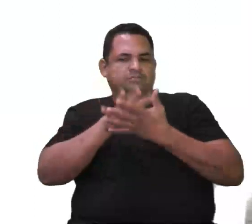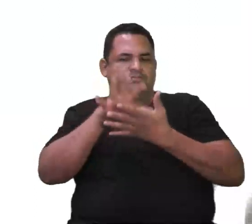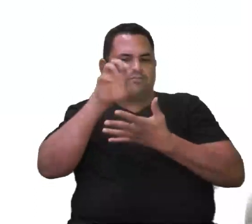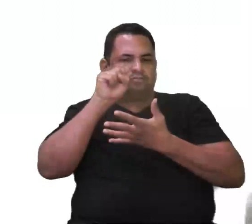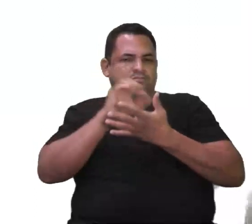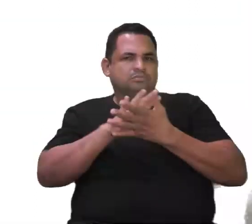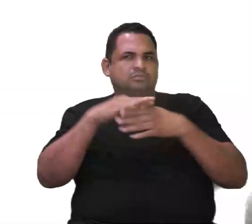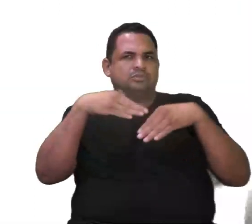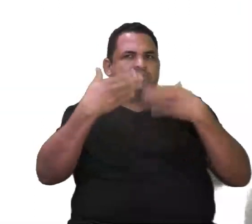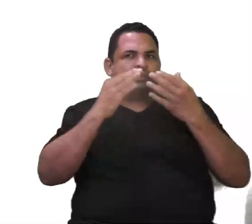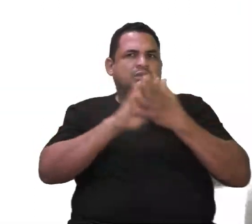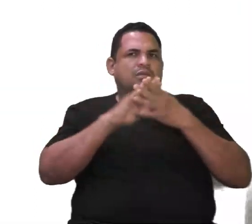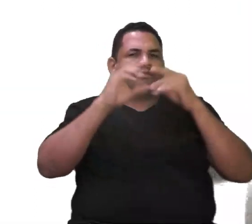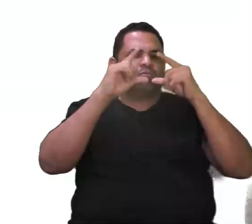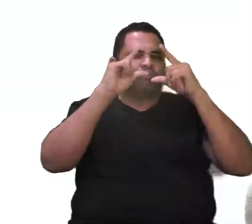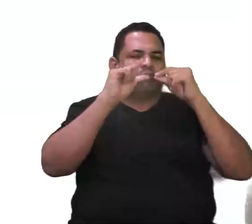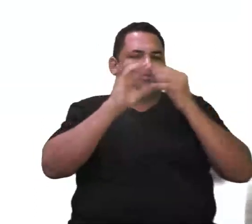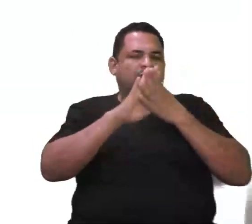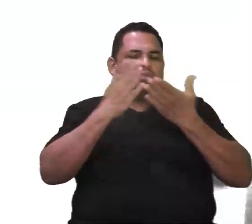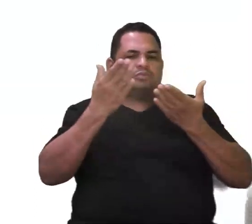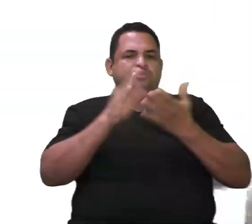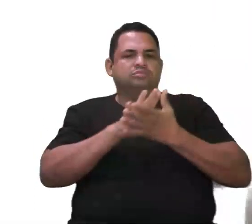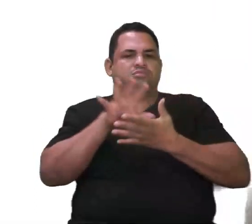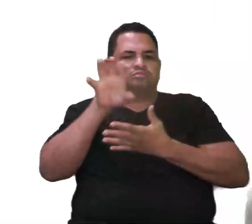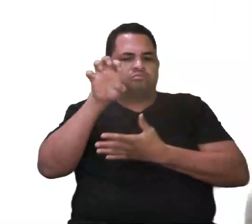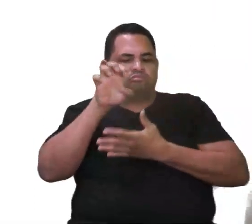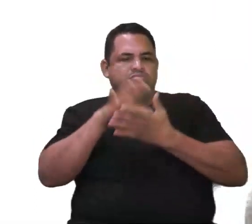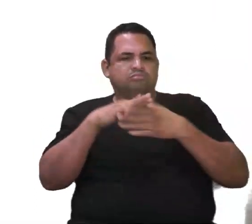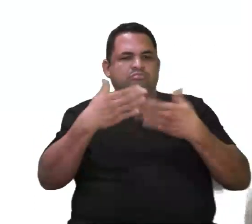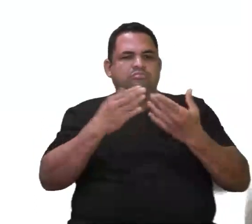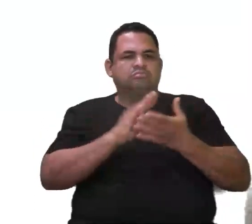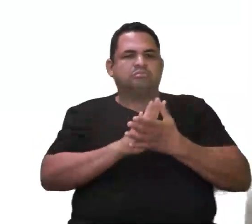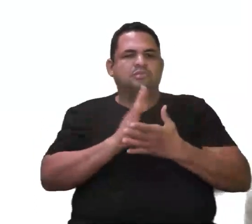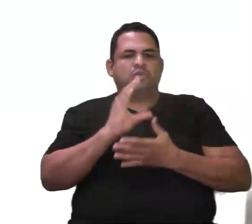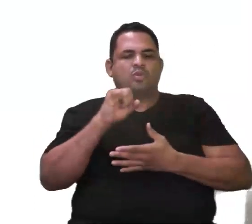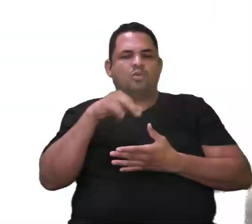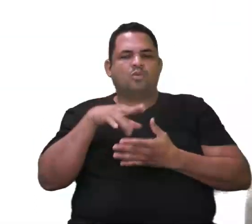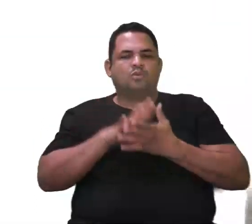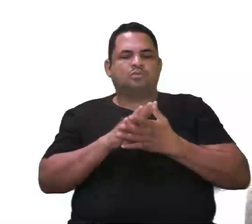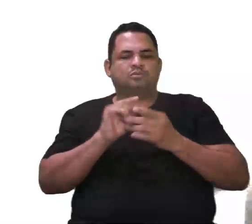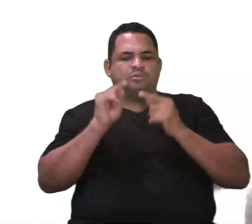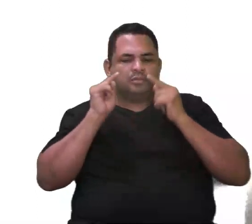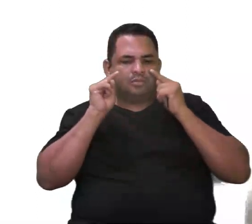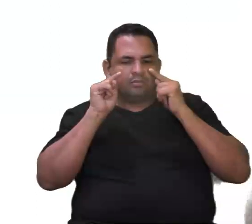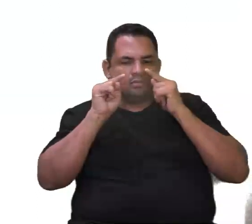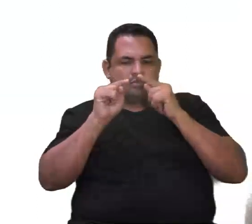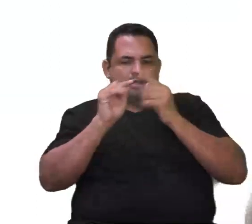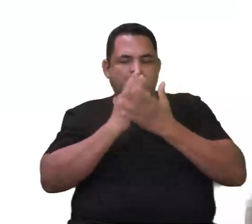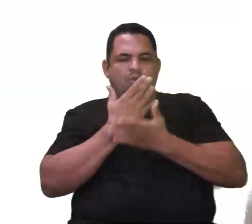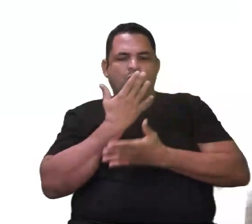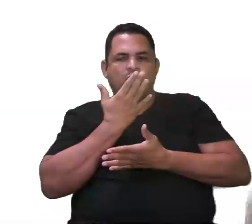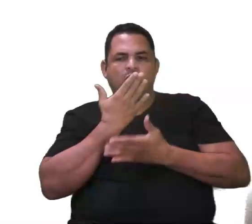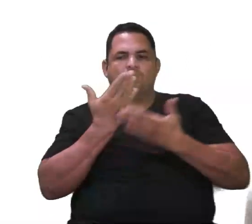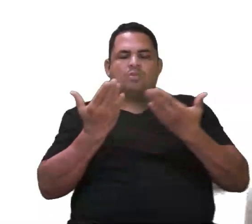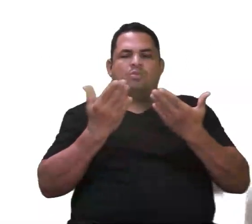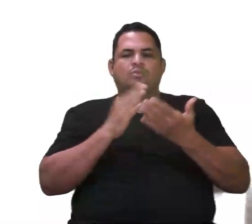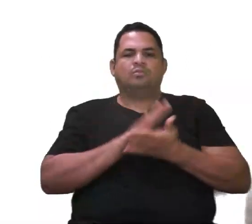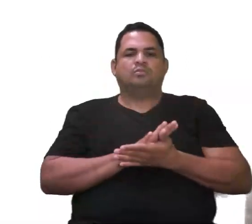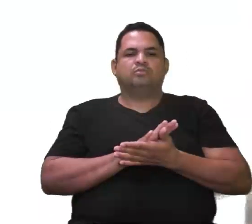tá num lugar mais escuro, com pouca iluminação, aí eles agem. E aí, os cones vão estar agindo na questão da coloração,